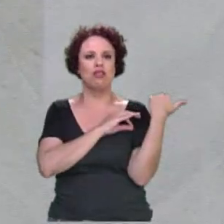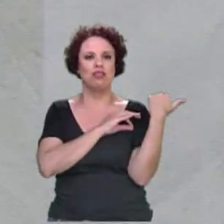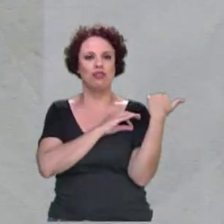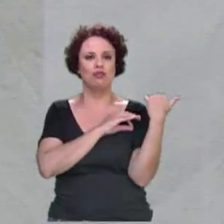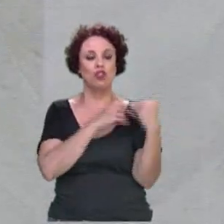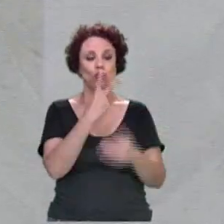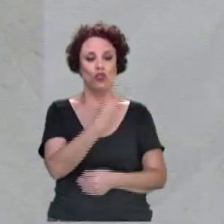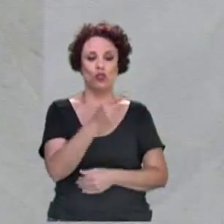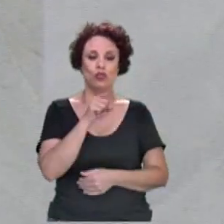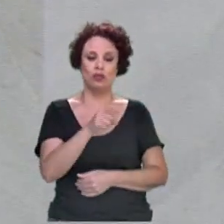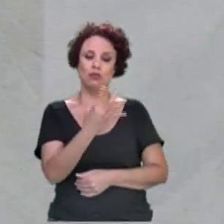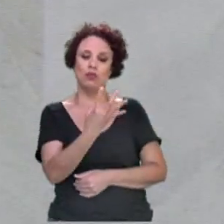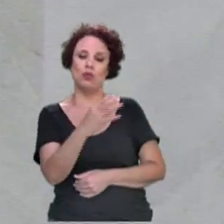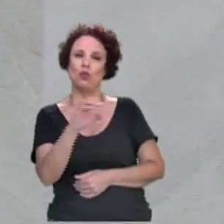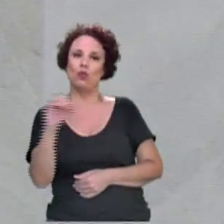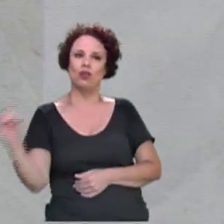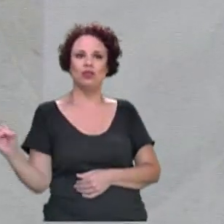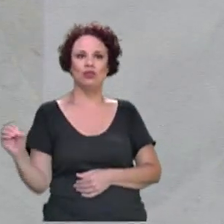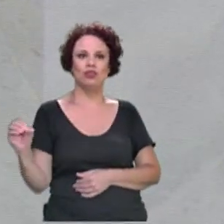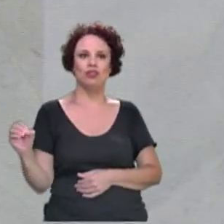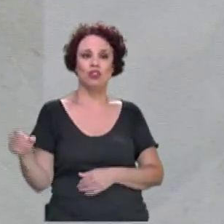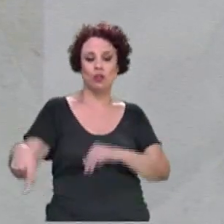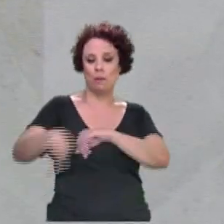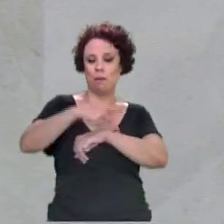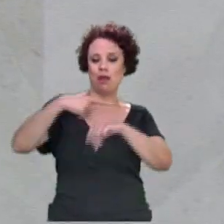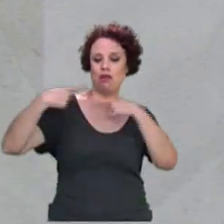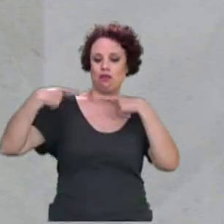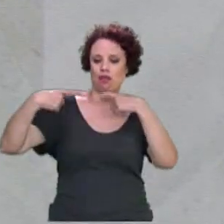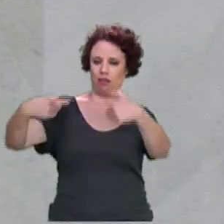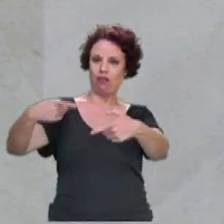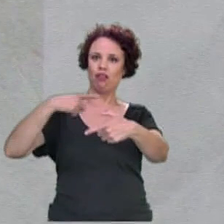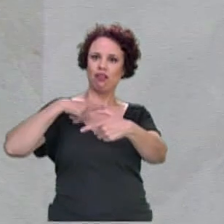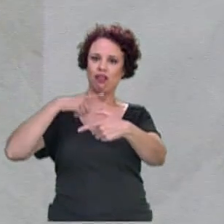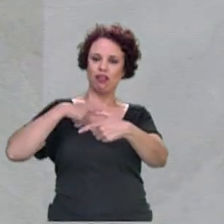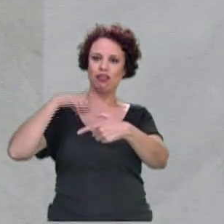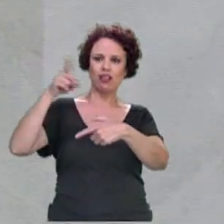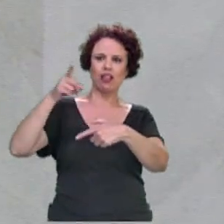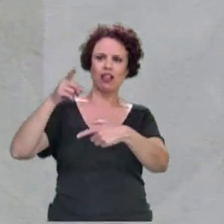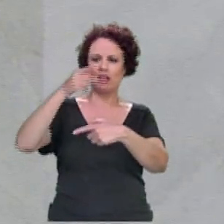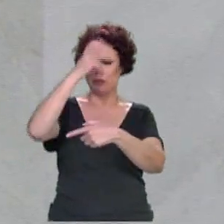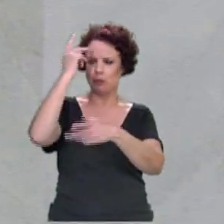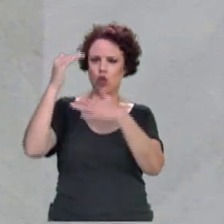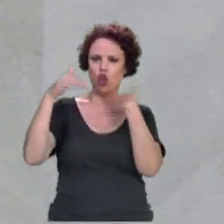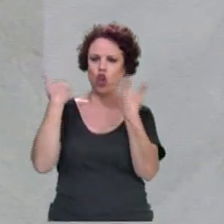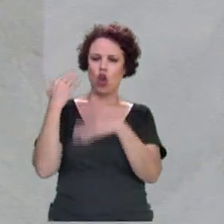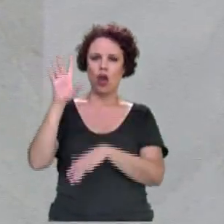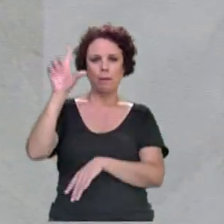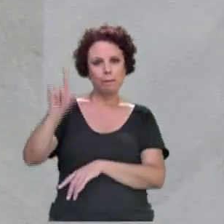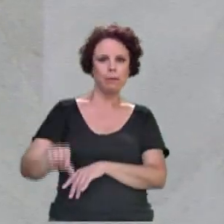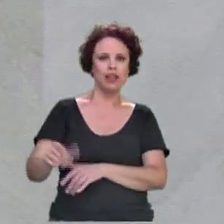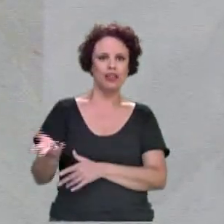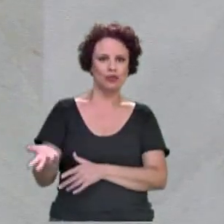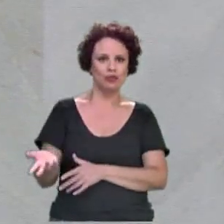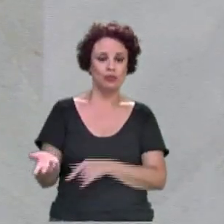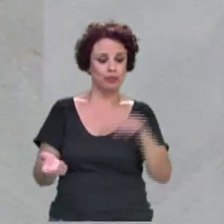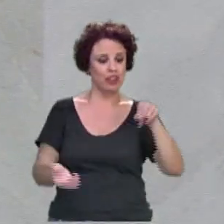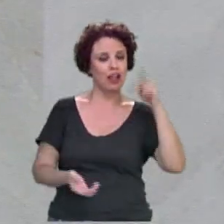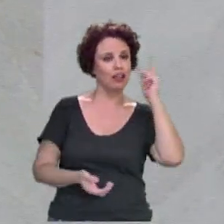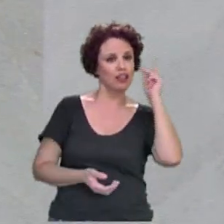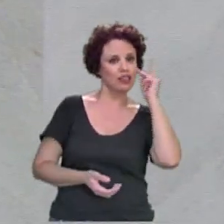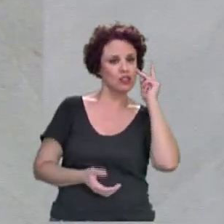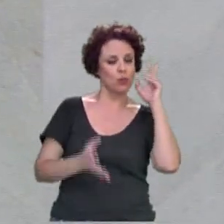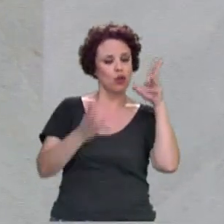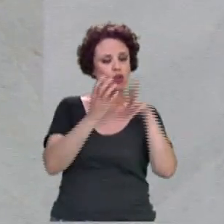.400. Nem países em guerra têm um resultado terrível desse. Só em São Paulo nós tivemos mais de